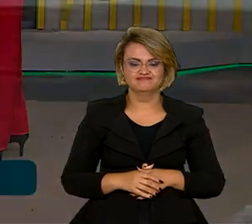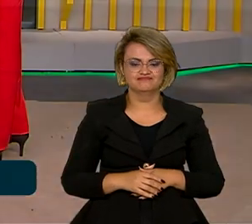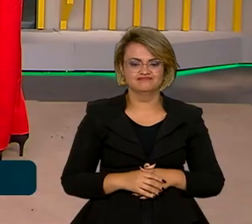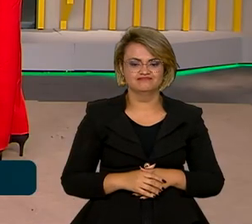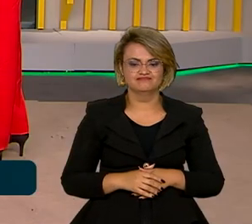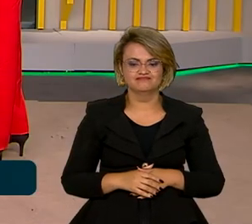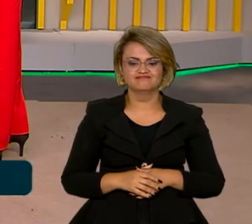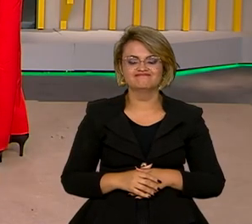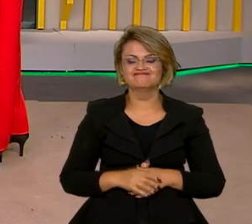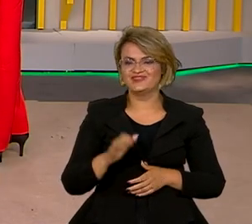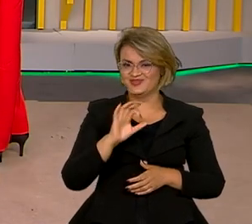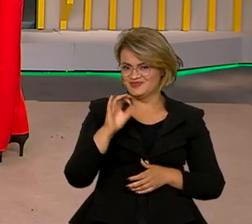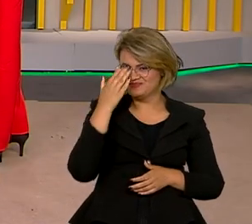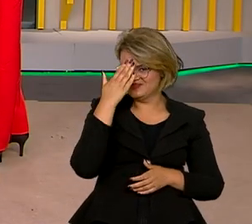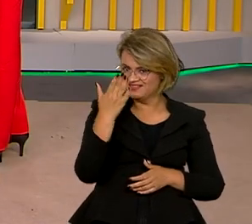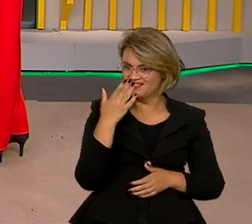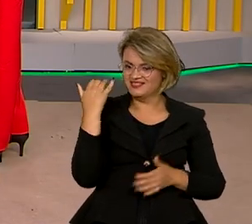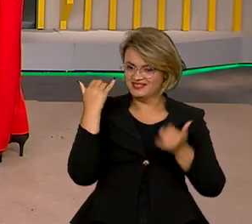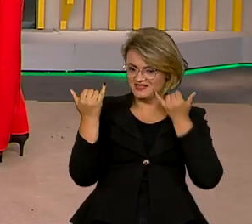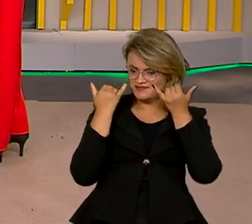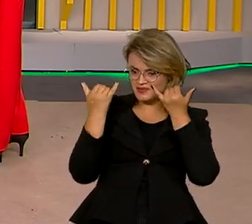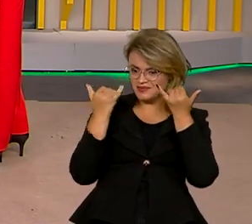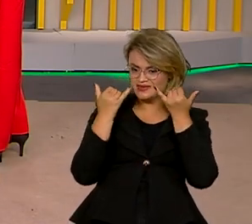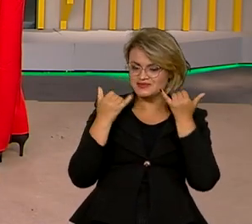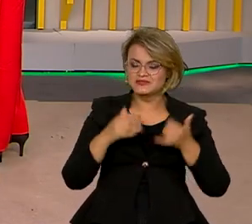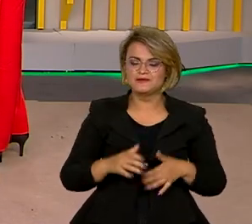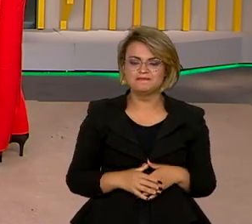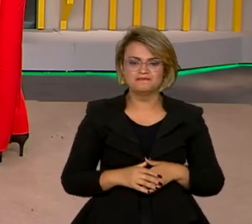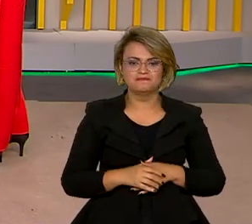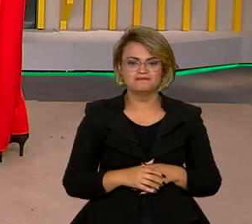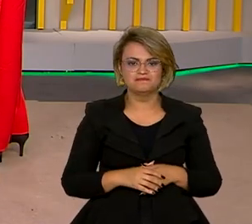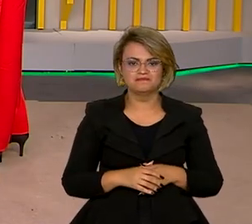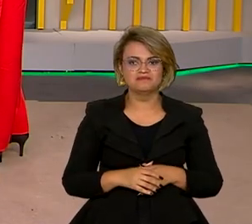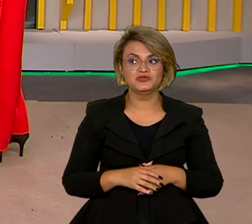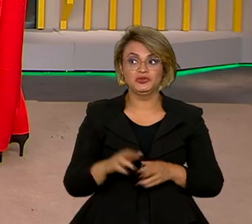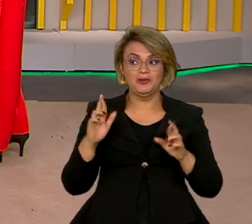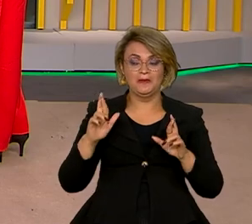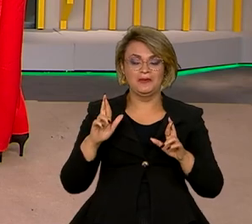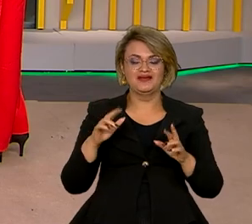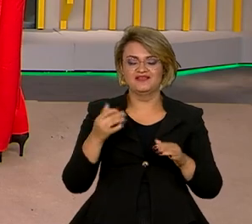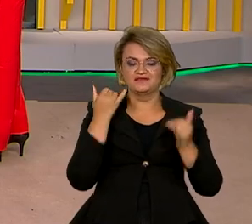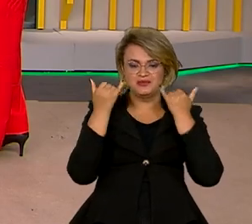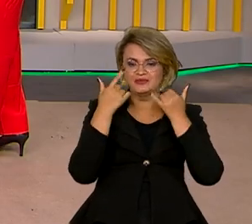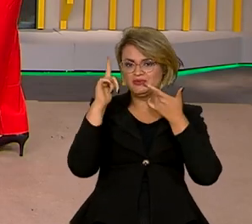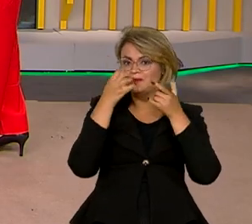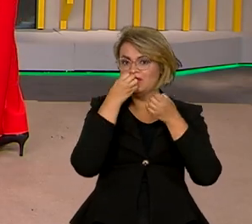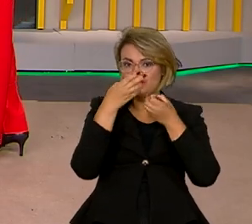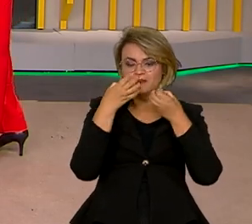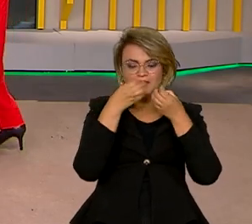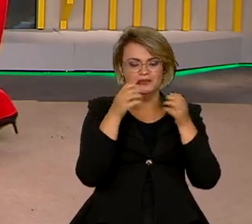Roberto. Tá ótimo. Muito obrigado pelas boas notícias que elas continuem vindo aí, Vanessa. Uma boa noite pra você.